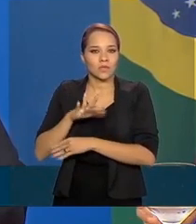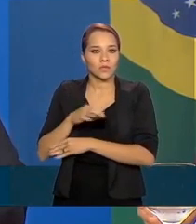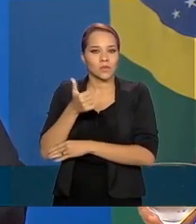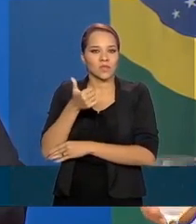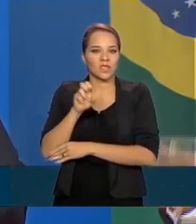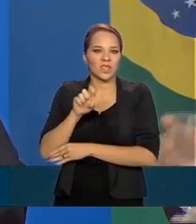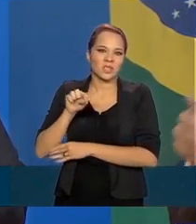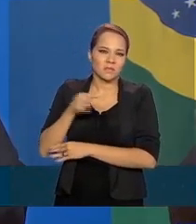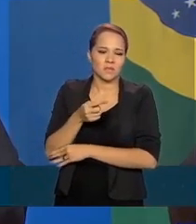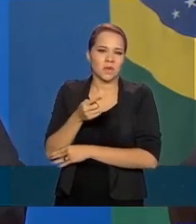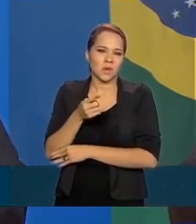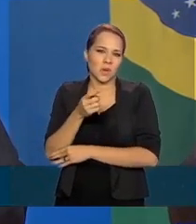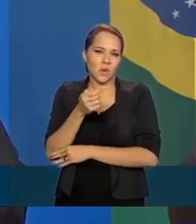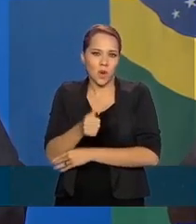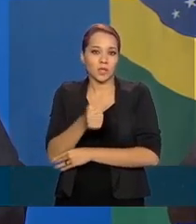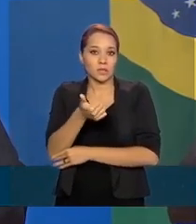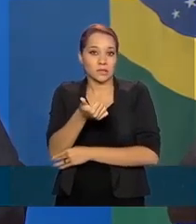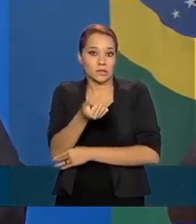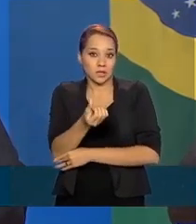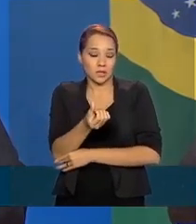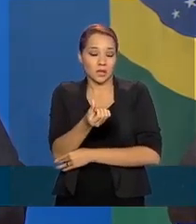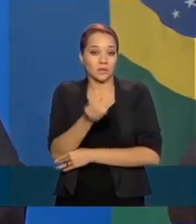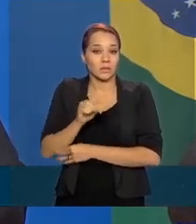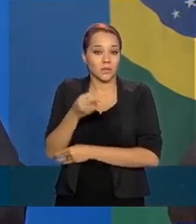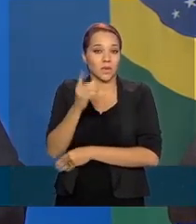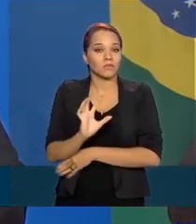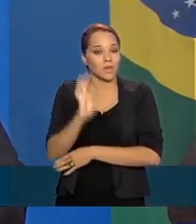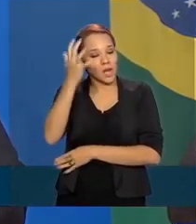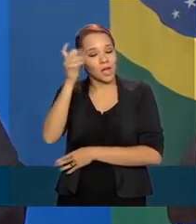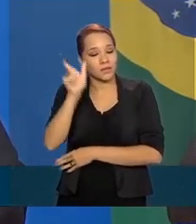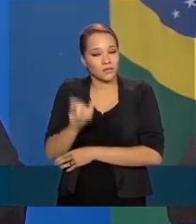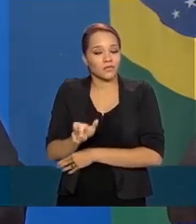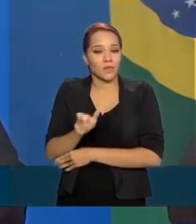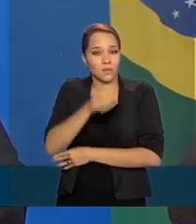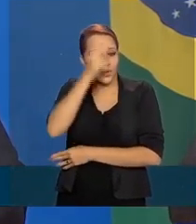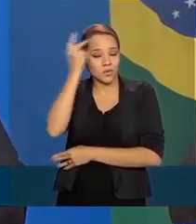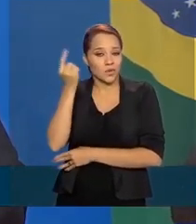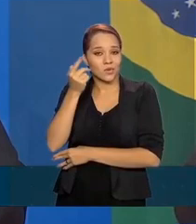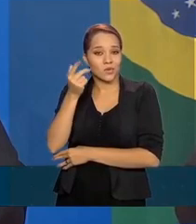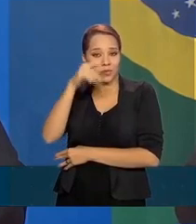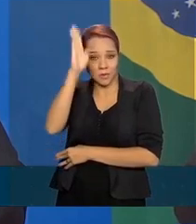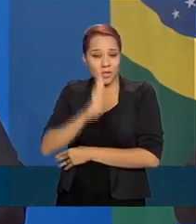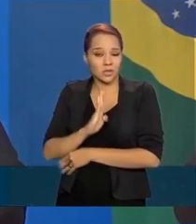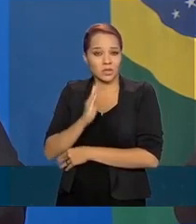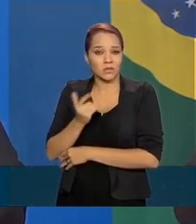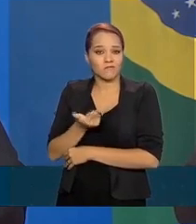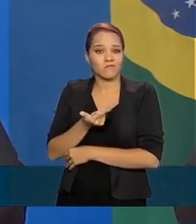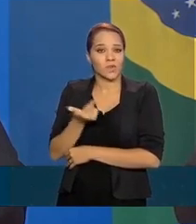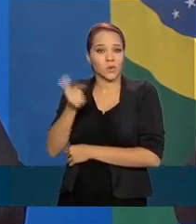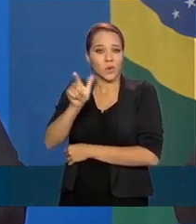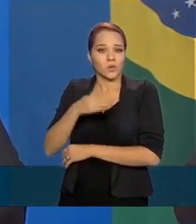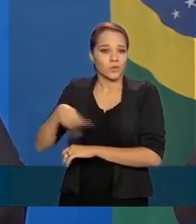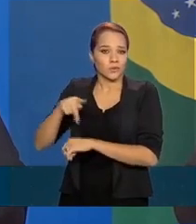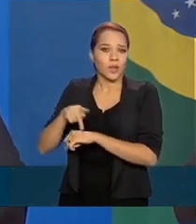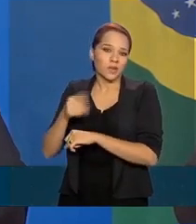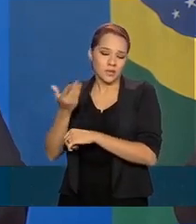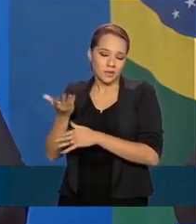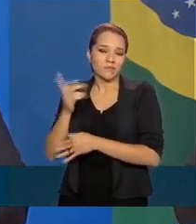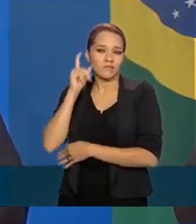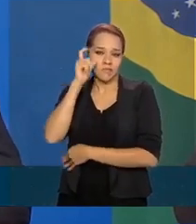15 mil, um pouco mais, quase 16 mil casos dessa natureza, 16 mil brasileiros no exterior nessas dificuldades.